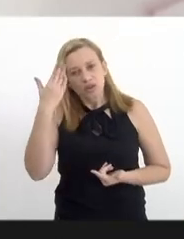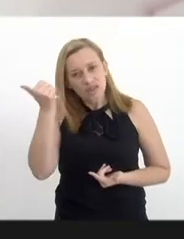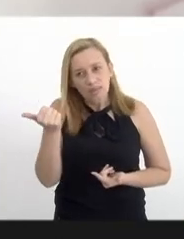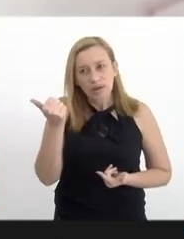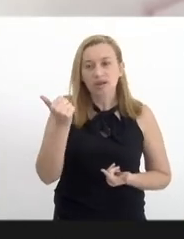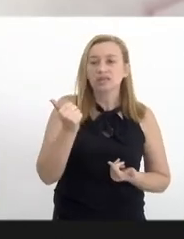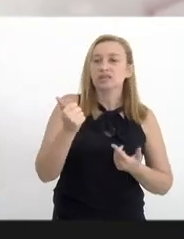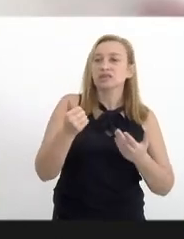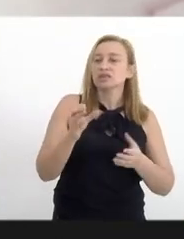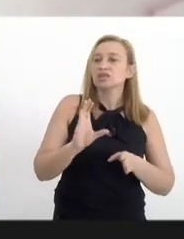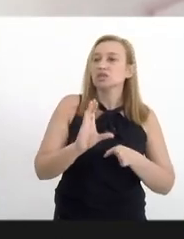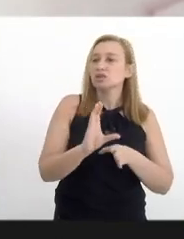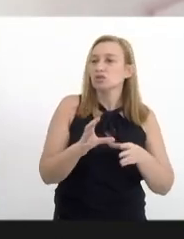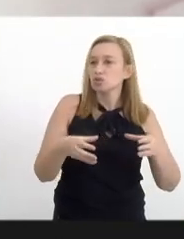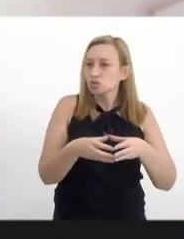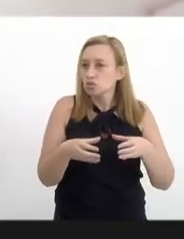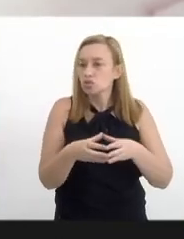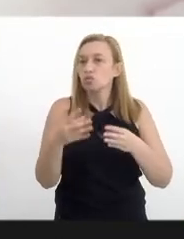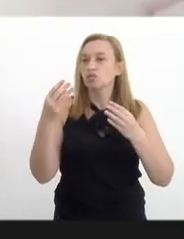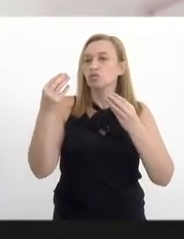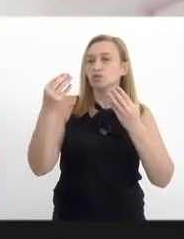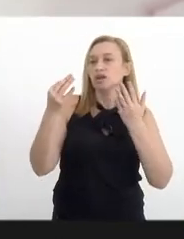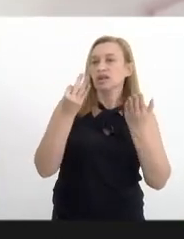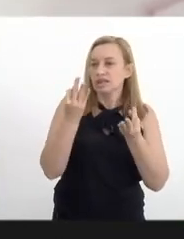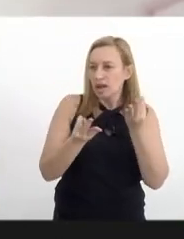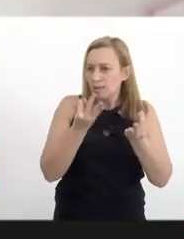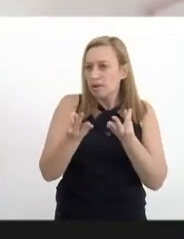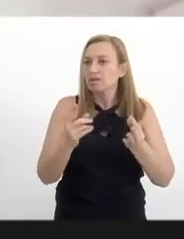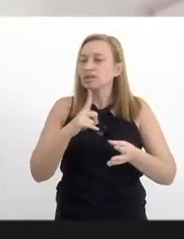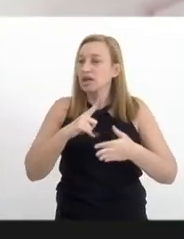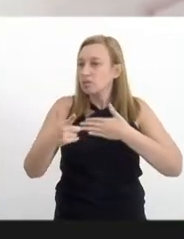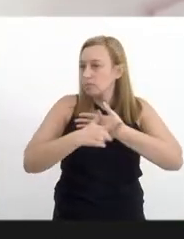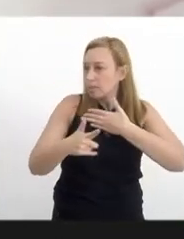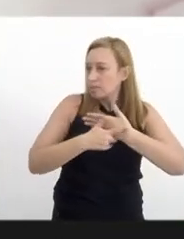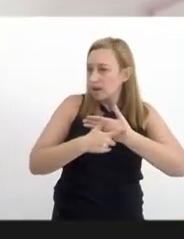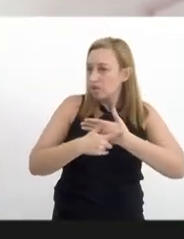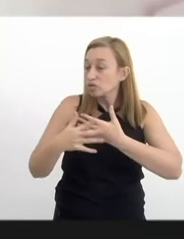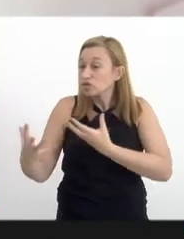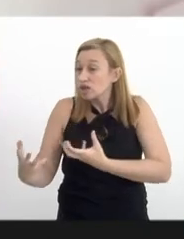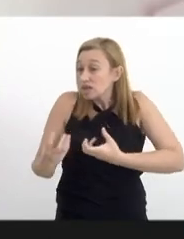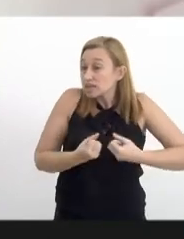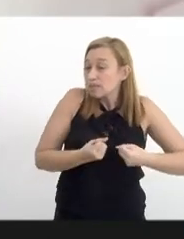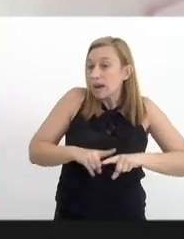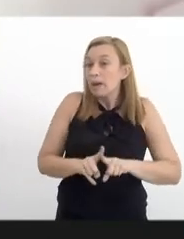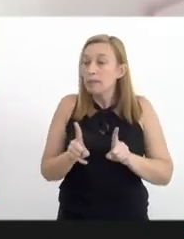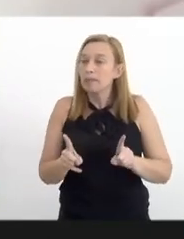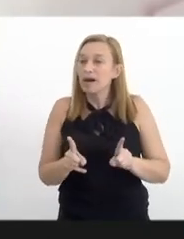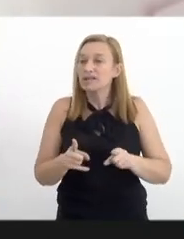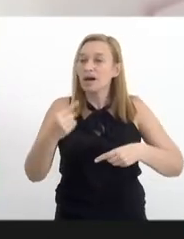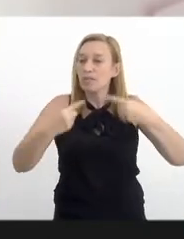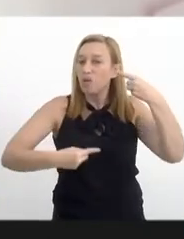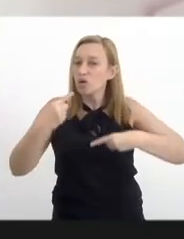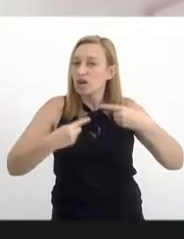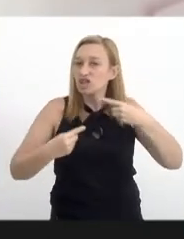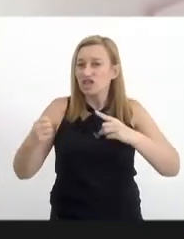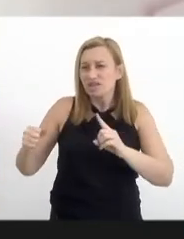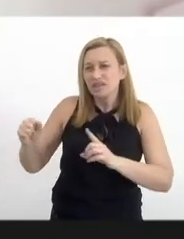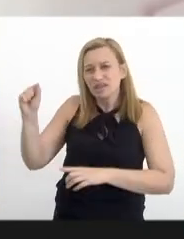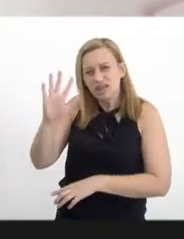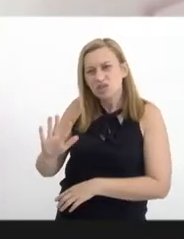que as comunidades terapêuticas elas têm um papel, elas têm um papel de acolhimento, mas a política nacional